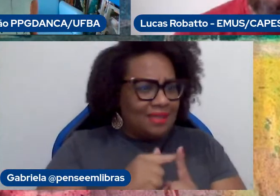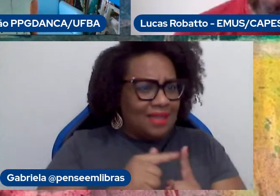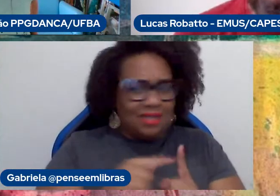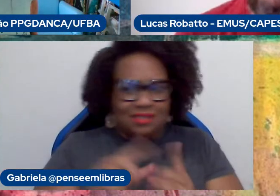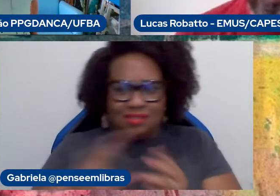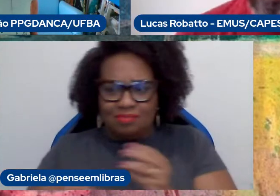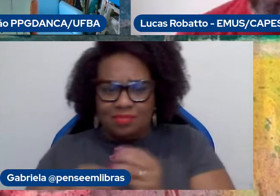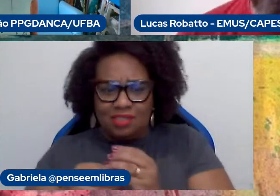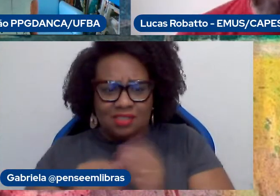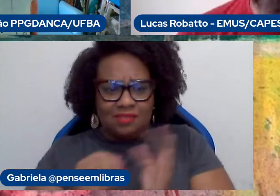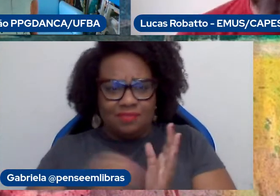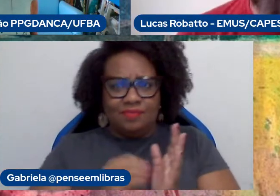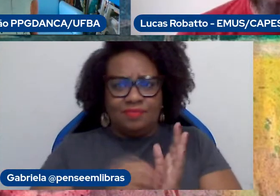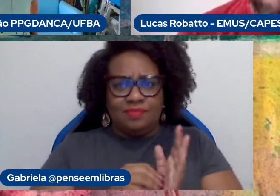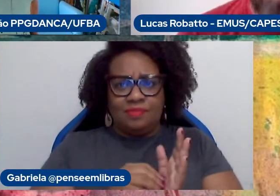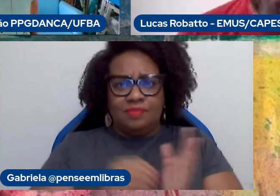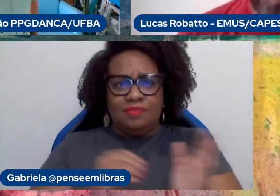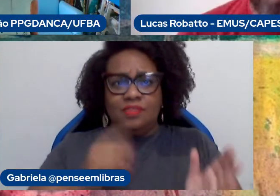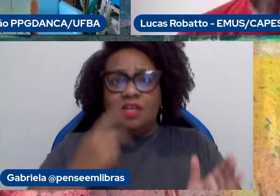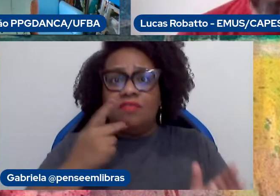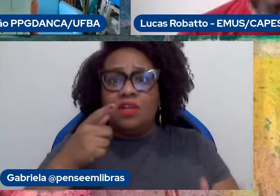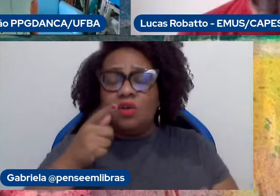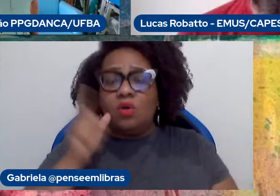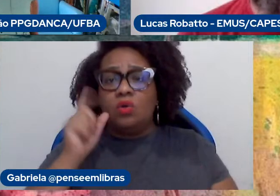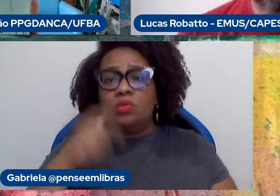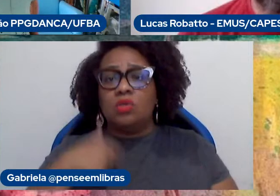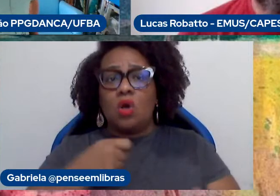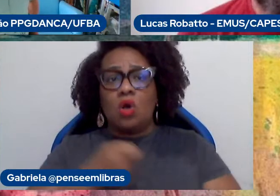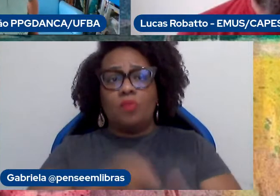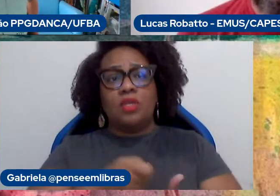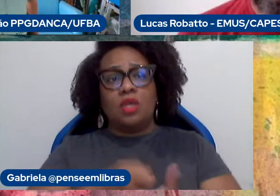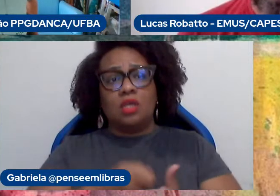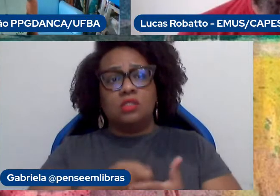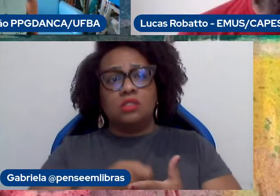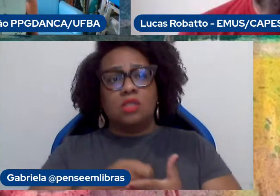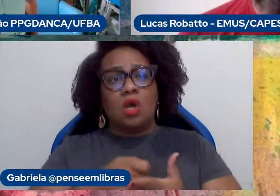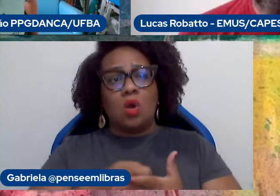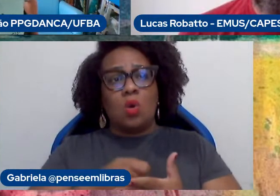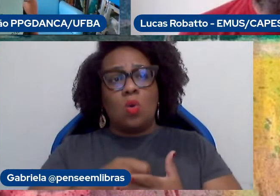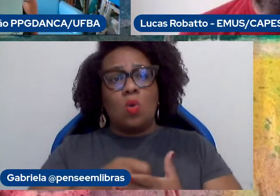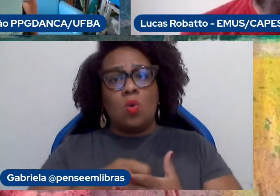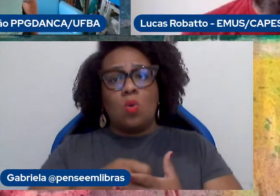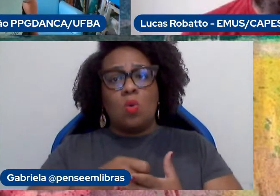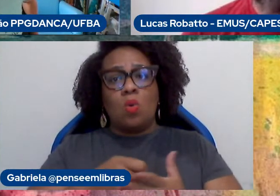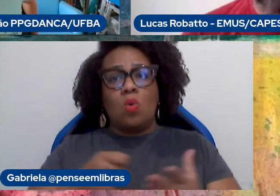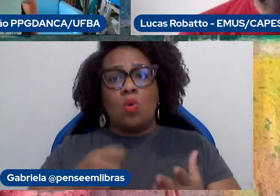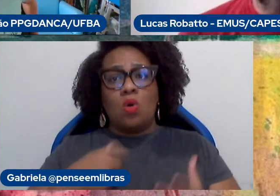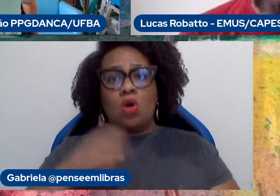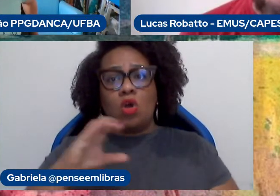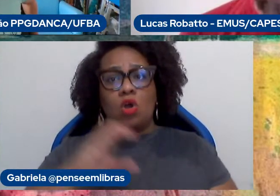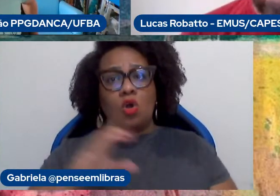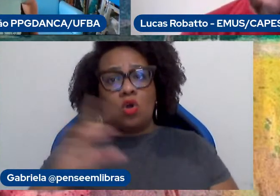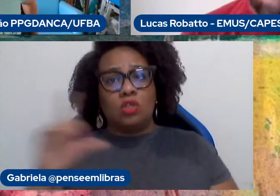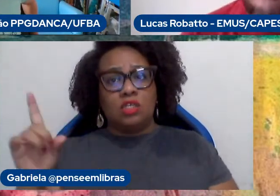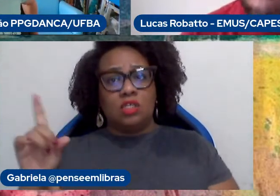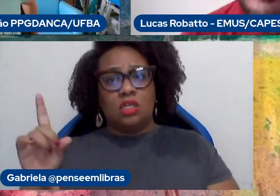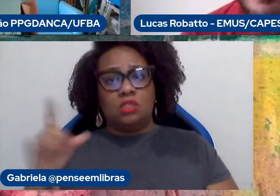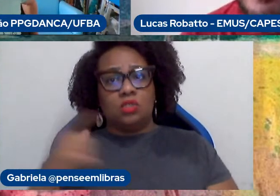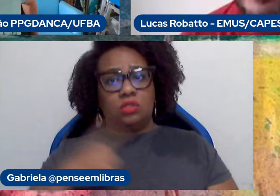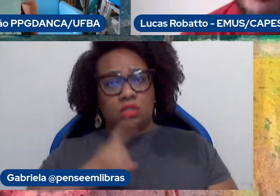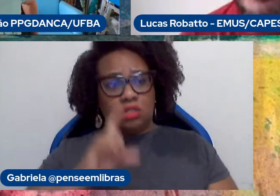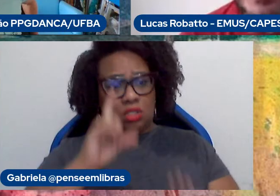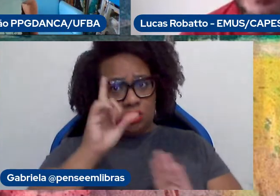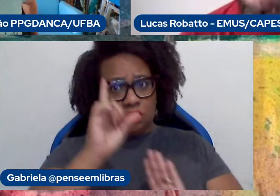Ela falou ontem da nossa obrigação moral enquanto coordenadores, que nós não somente temos os direitos de sermos